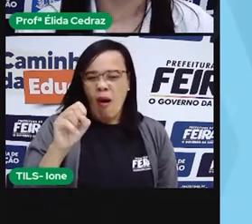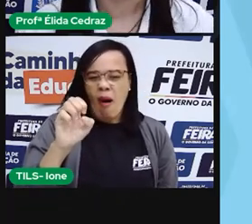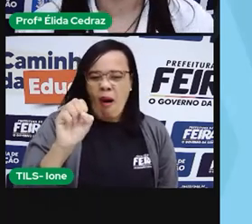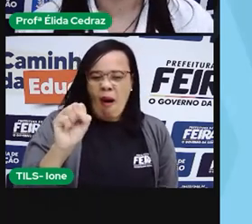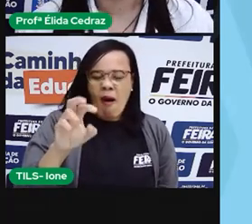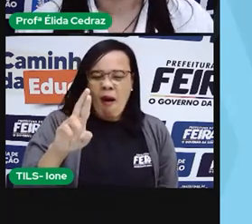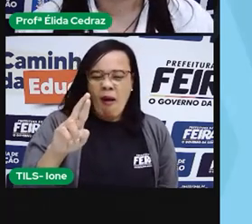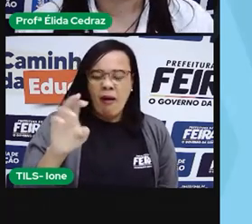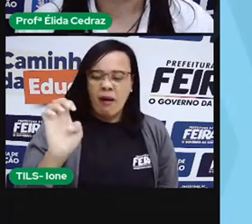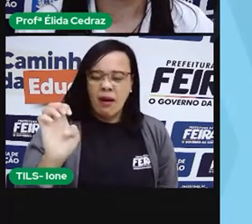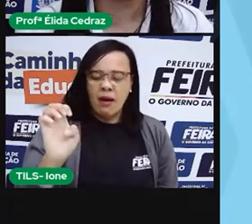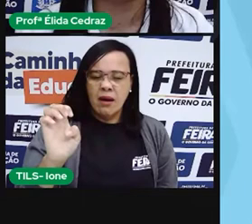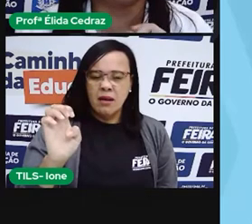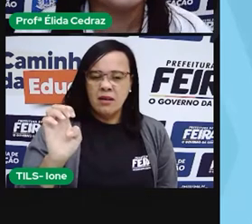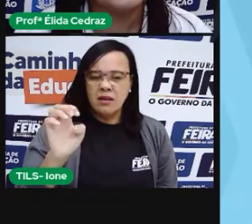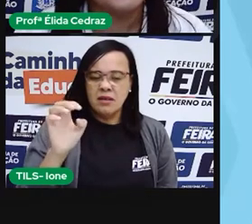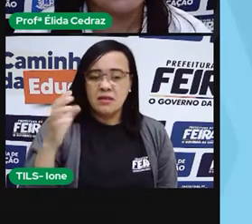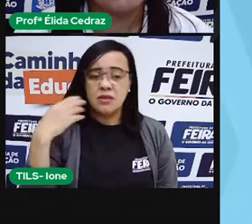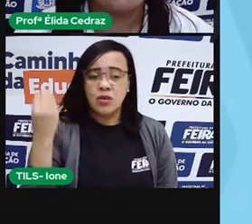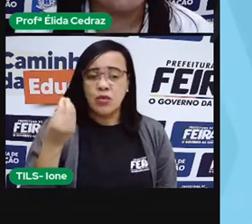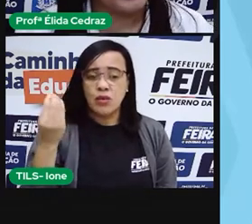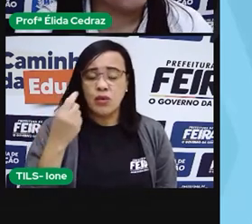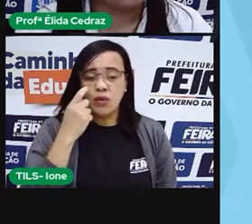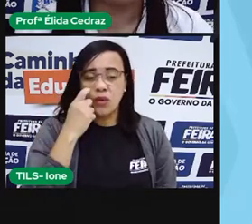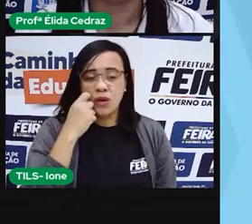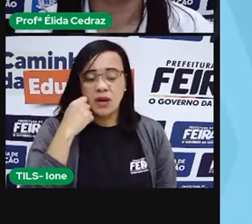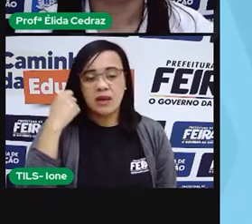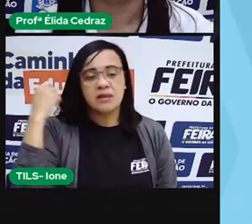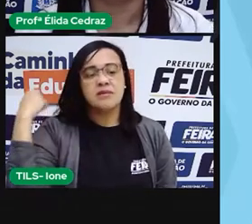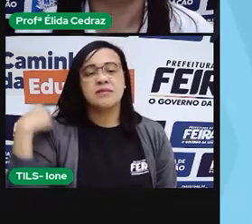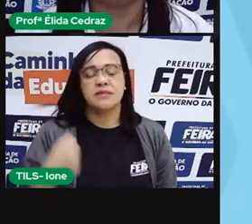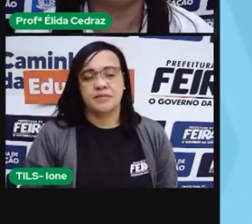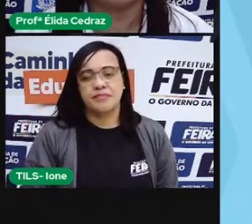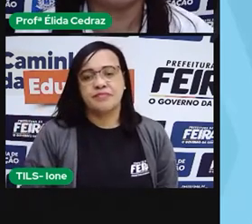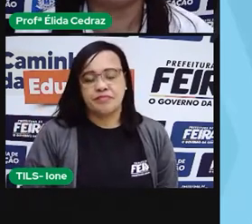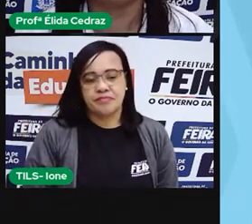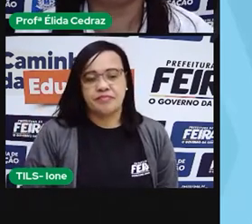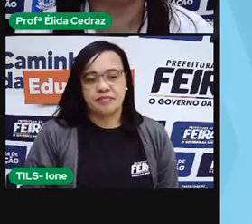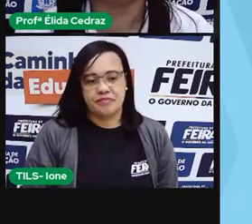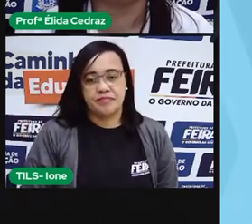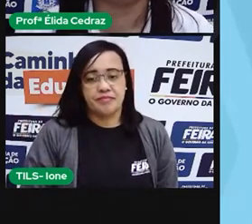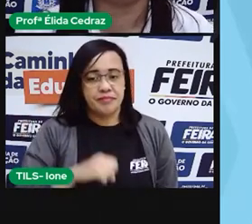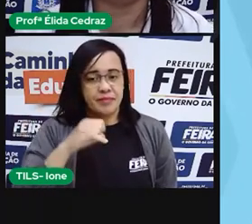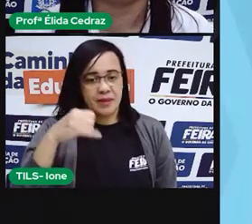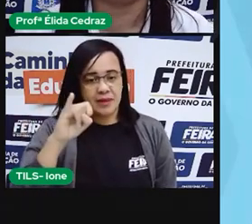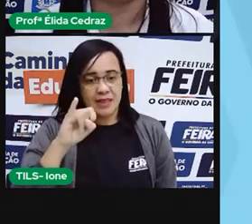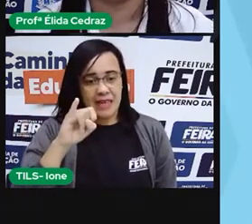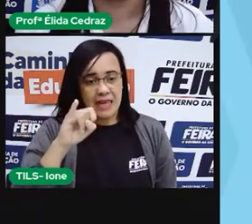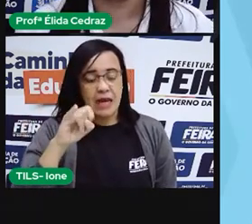Muito bem. Se o som foi agudo, termina com a letrinha E.